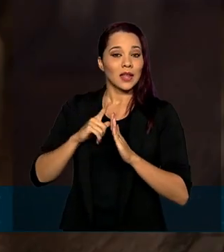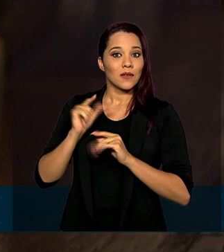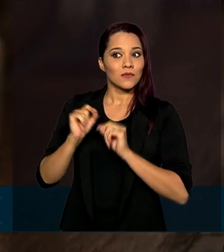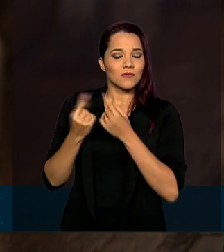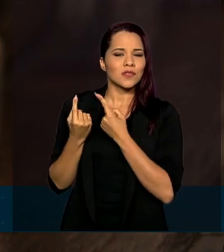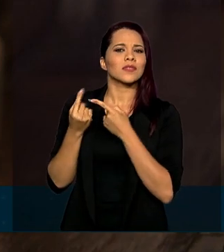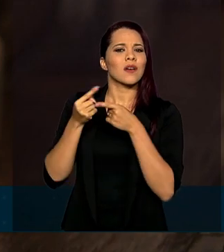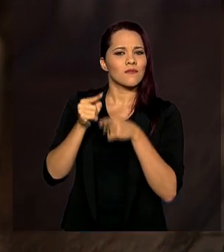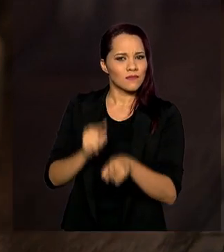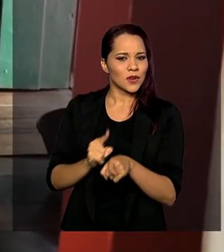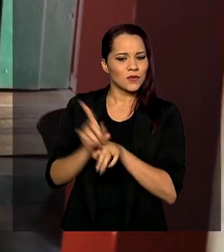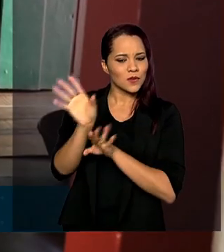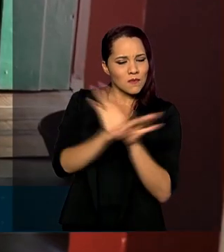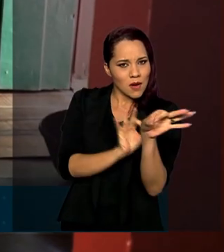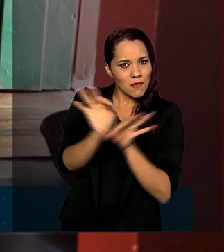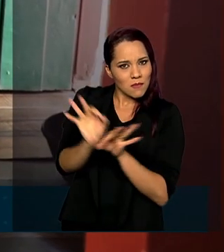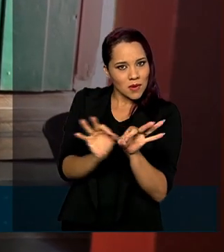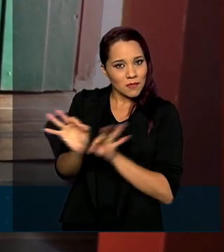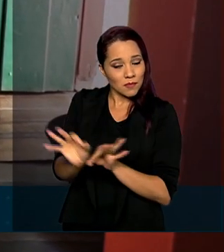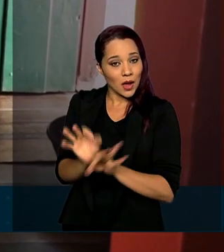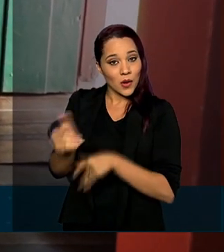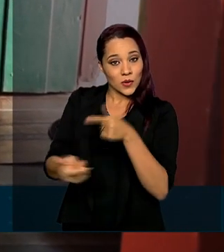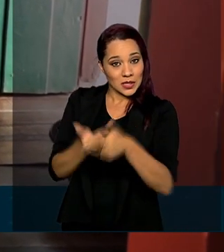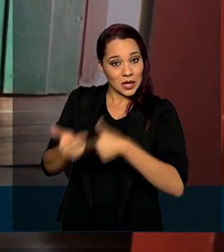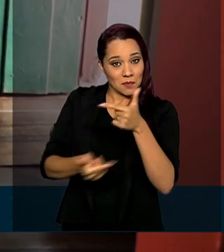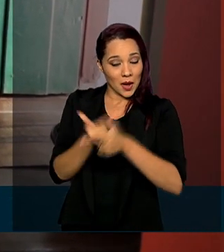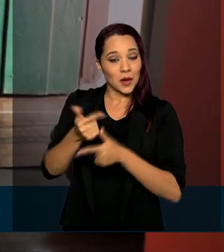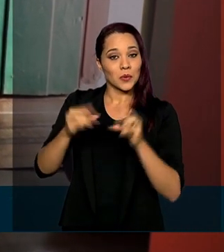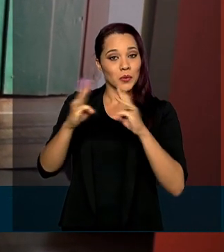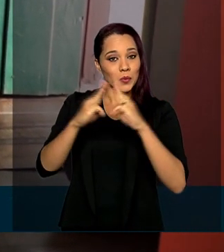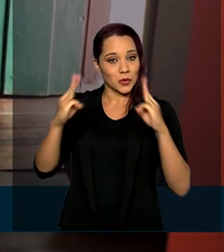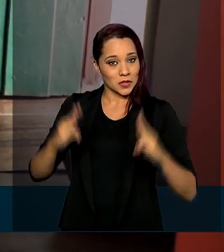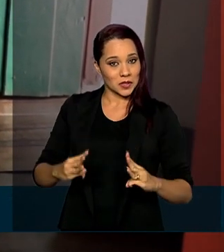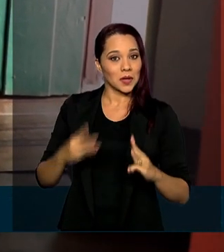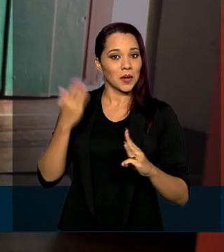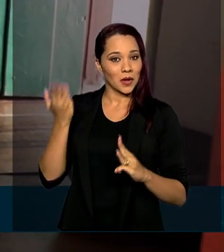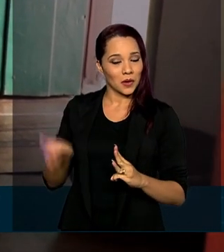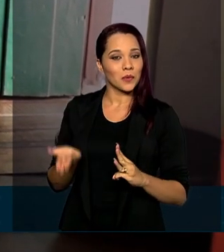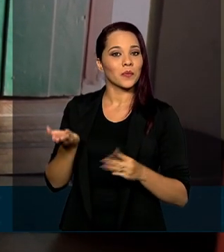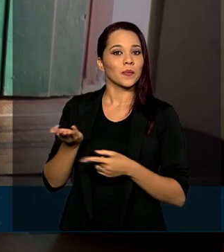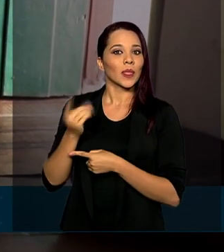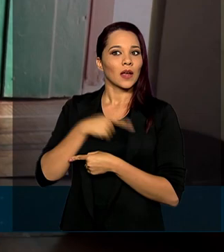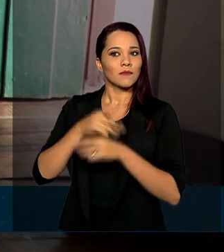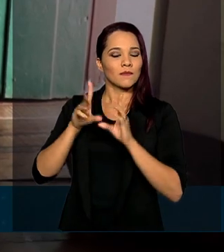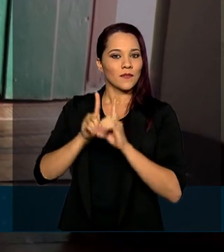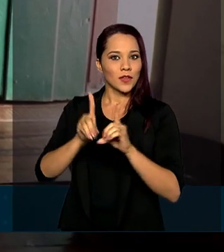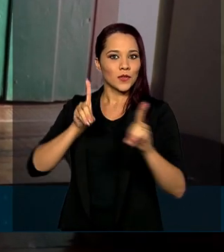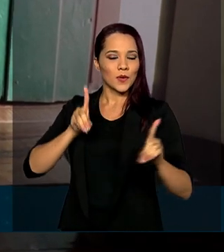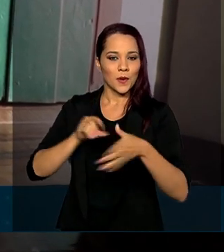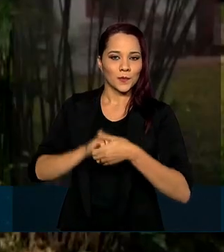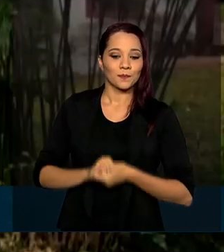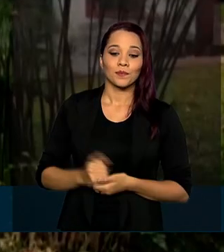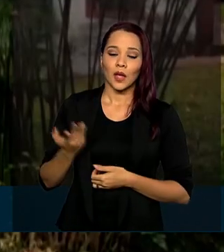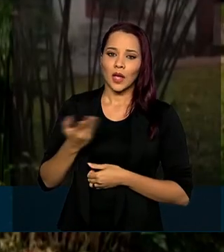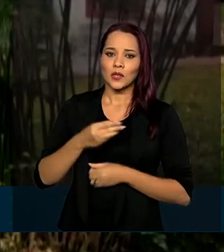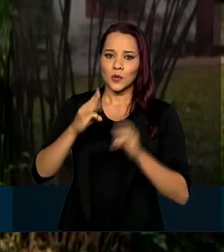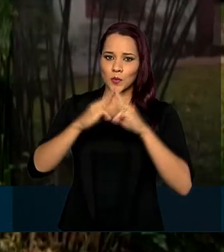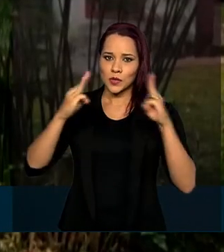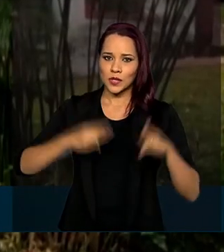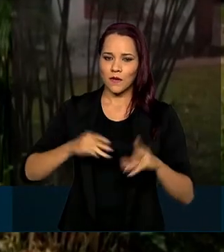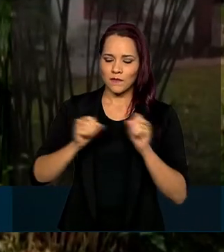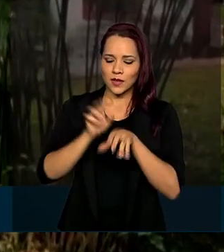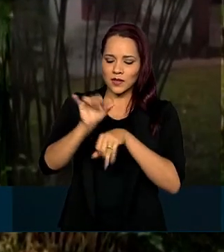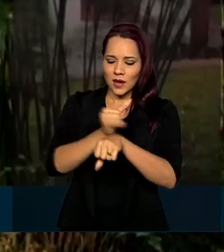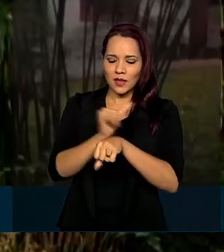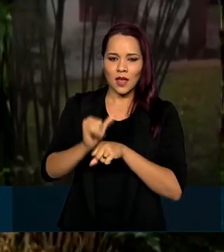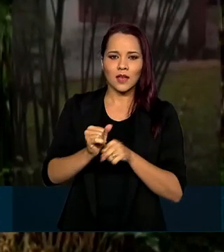desafio de preparar as atividades do museu no caso dos Ottoni, de forma virtual. O museu elaborou ações,